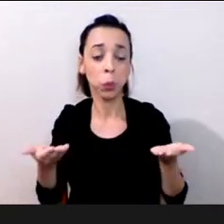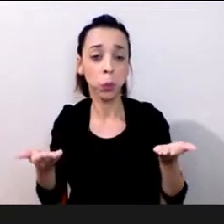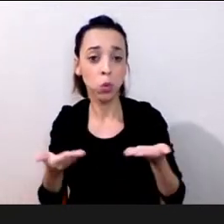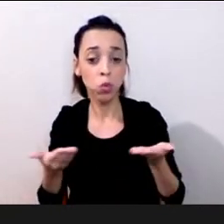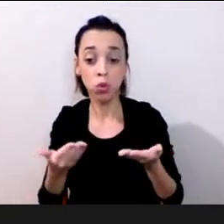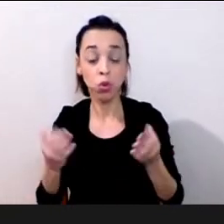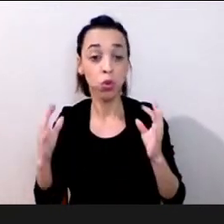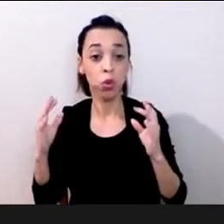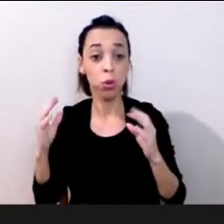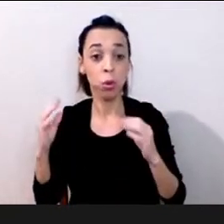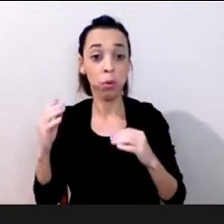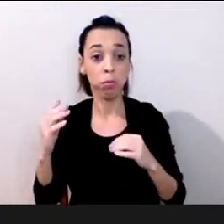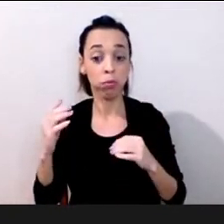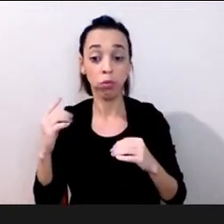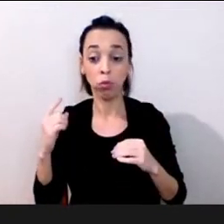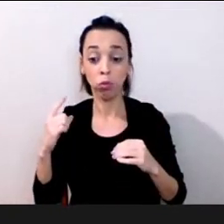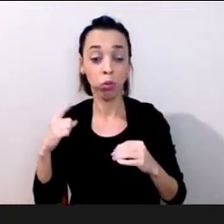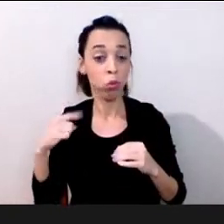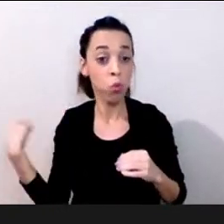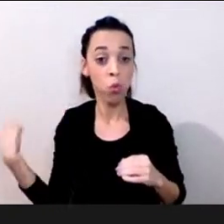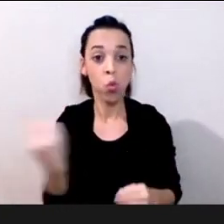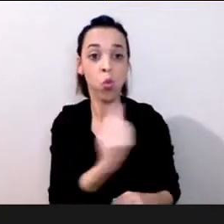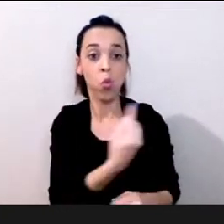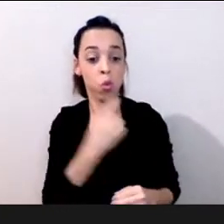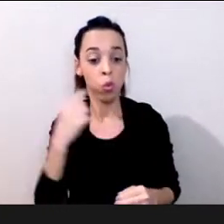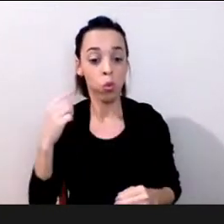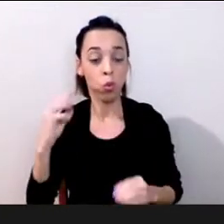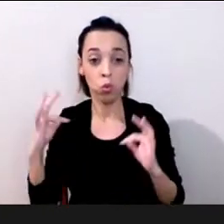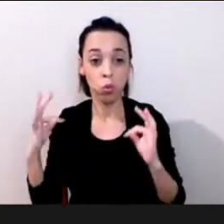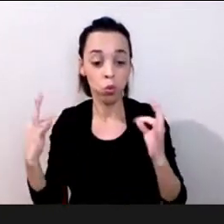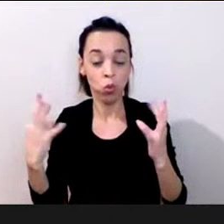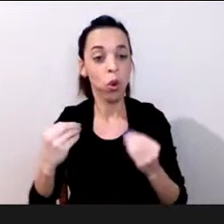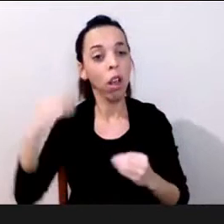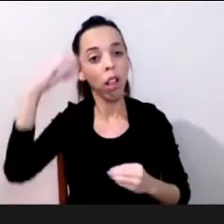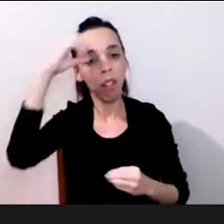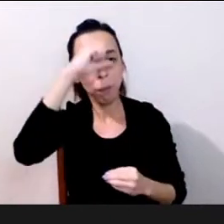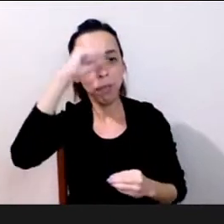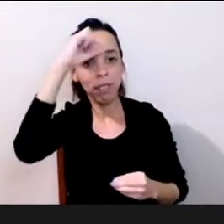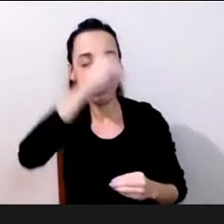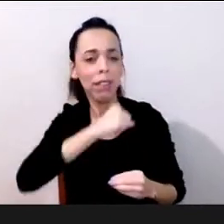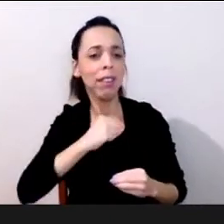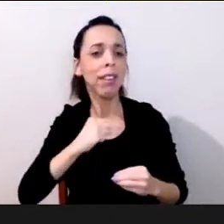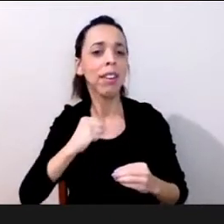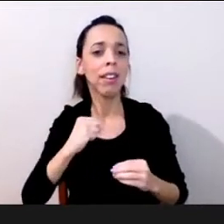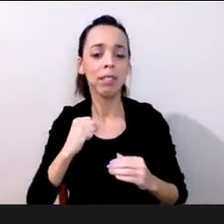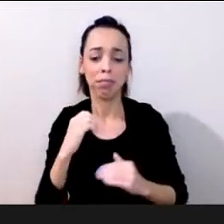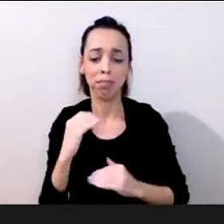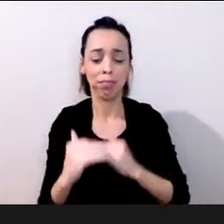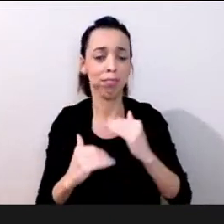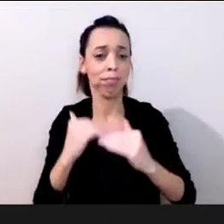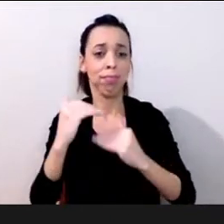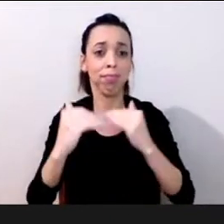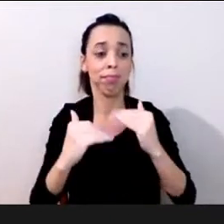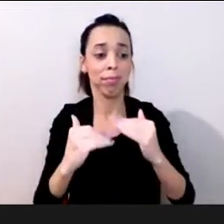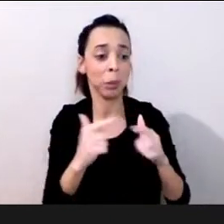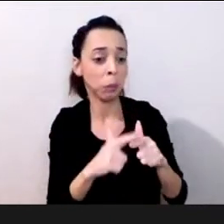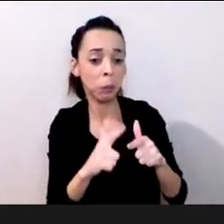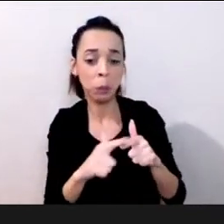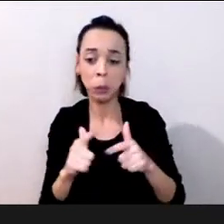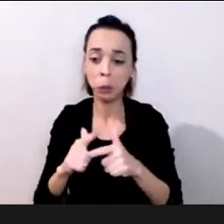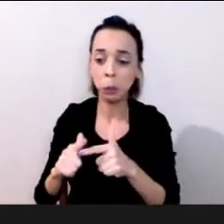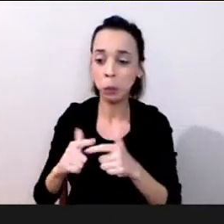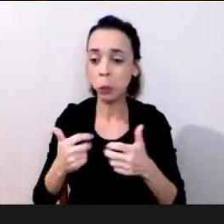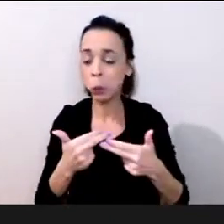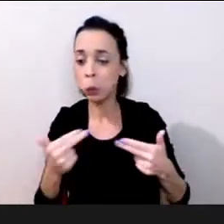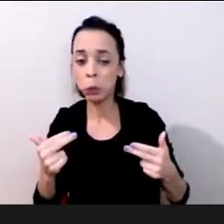todos estamos aprendendo a lidar com situações complexas de uma forma que não tem